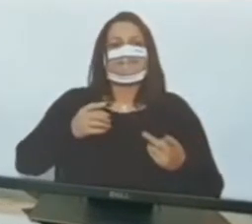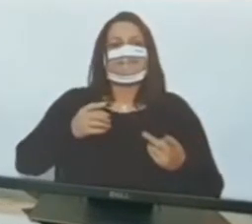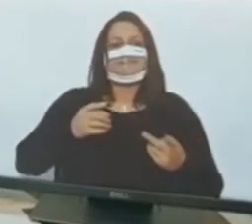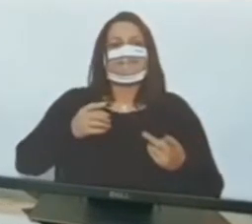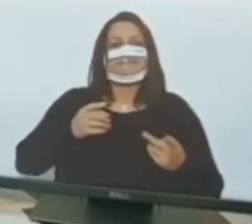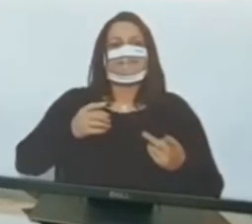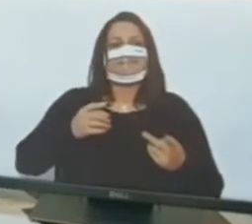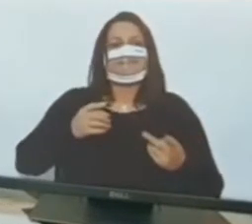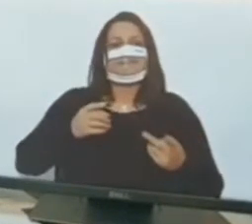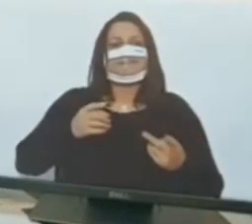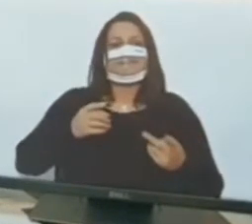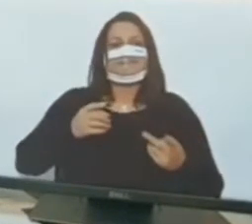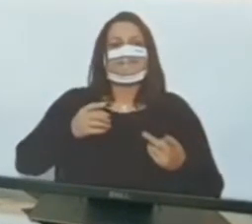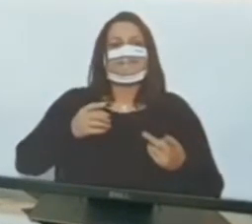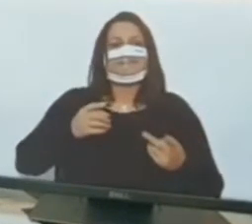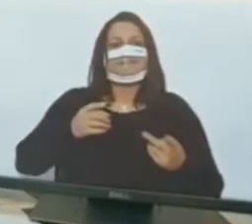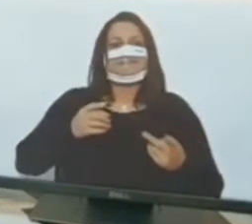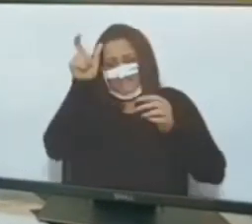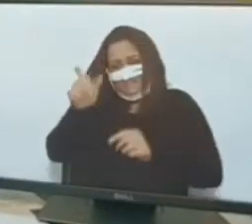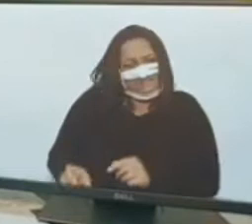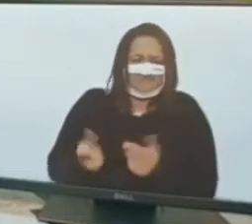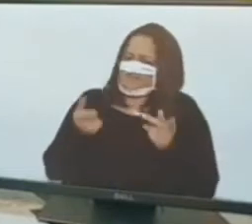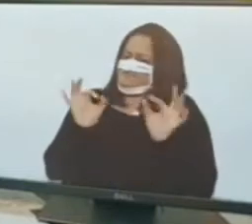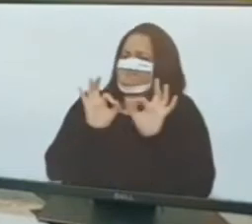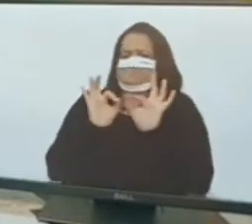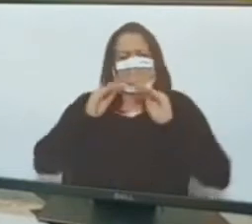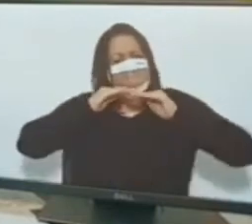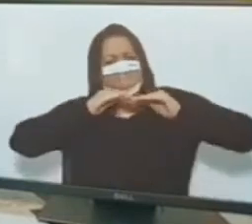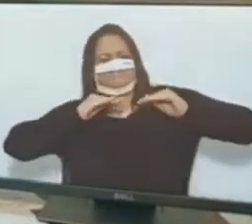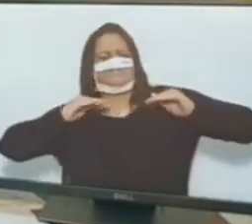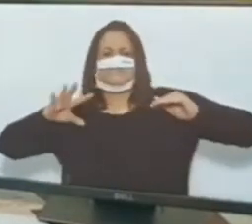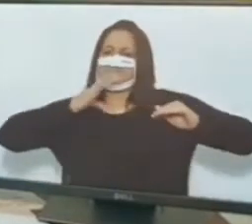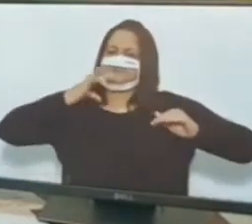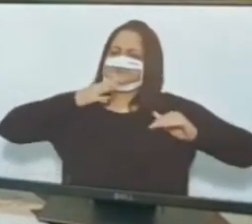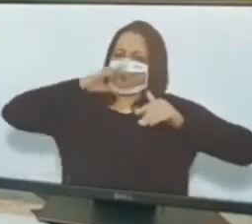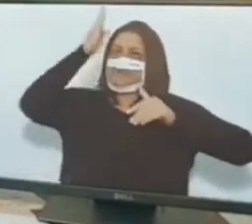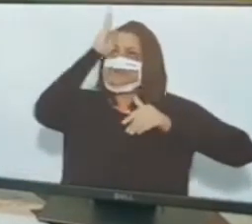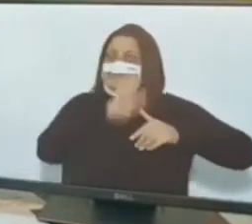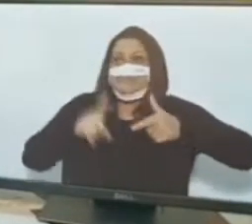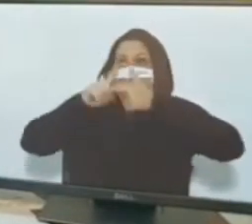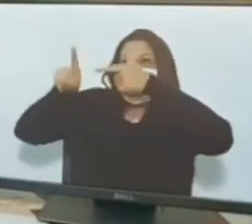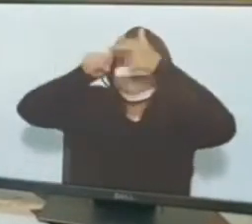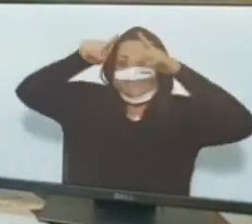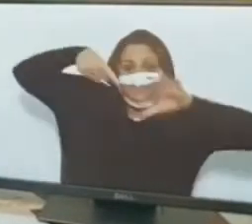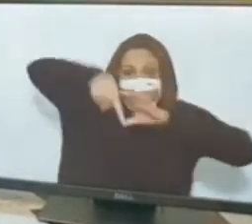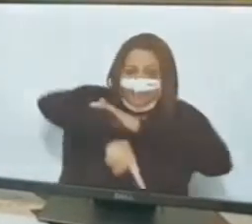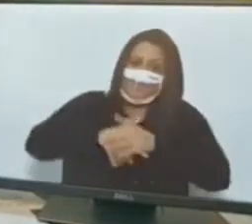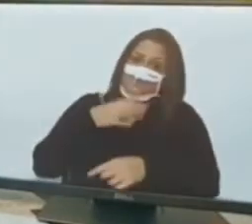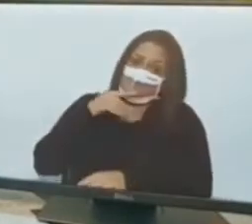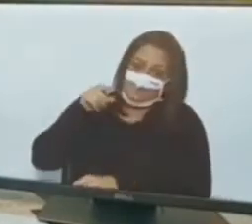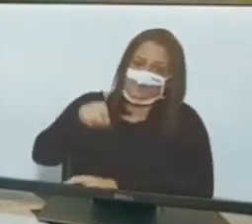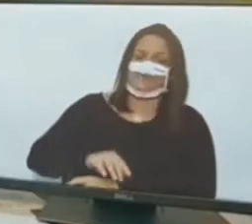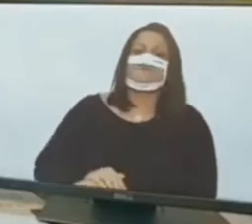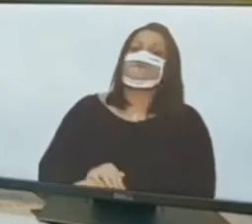tantas outras coisas. Uma pessoa extremamente equilibrada, conhece com profundidade os problemas do Brasil. É a pessoa